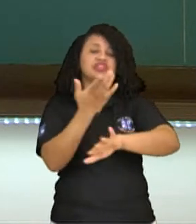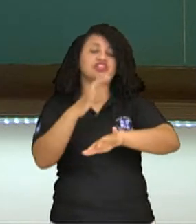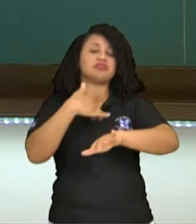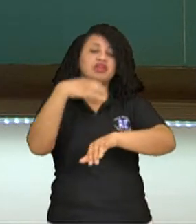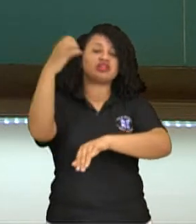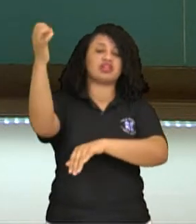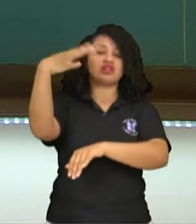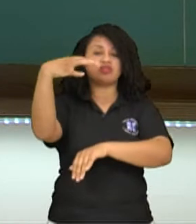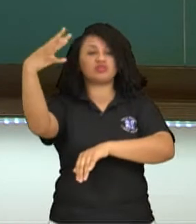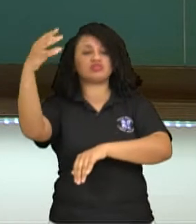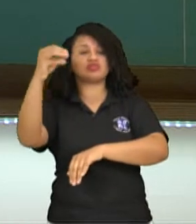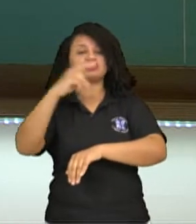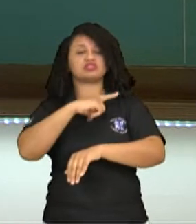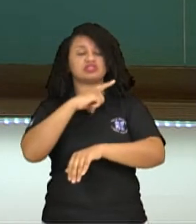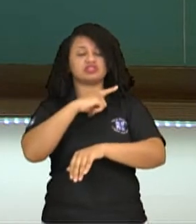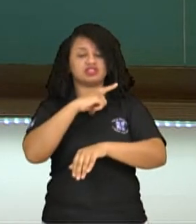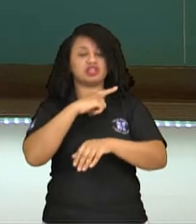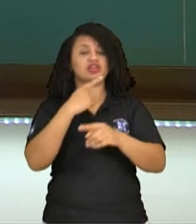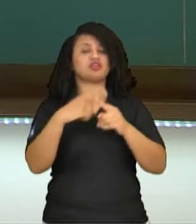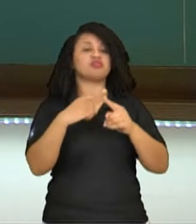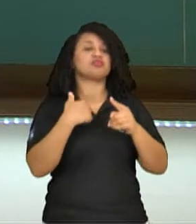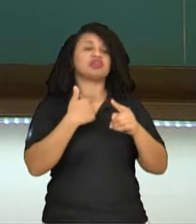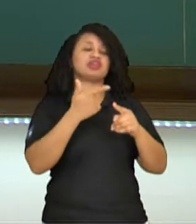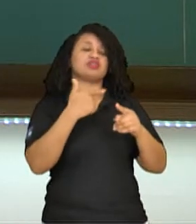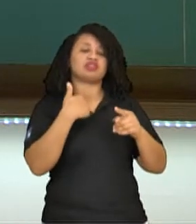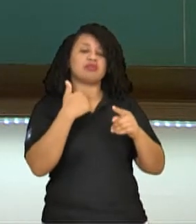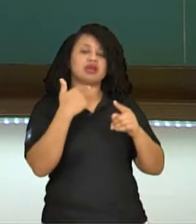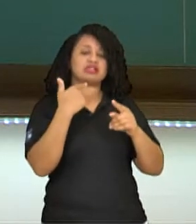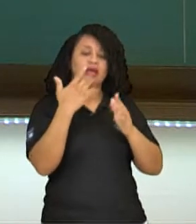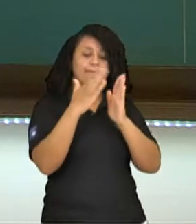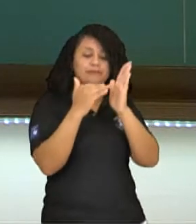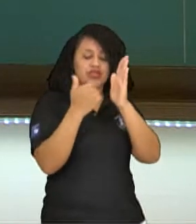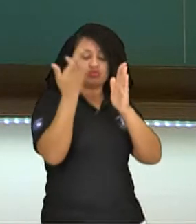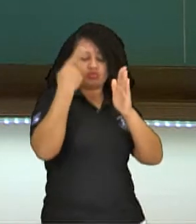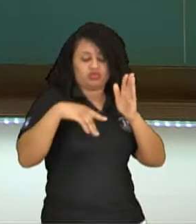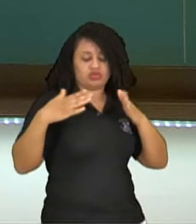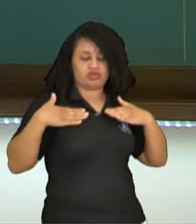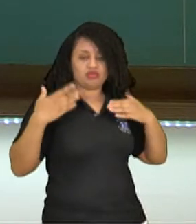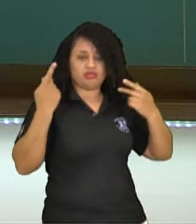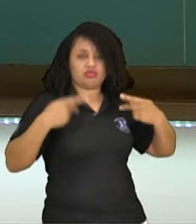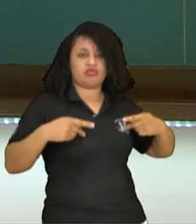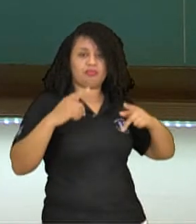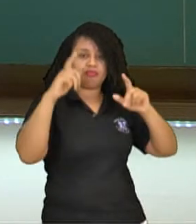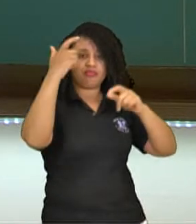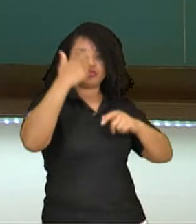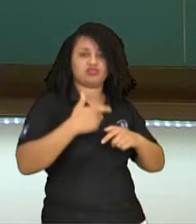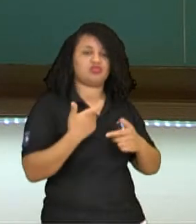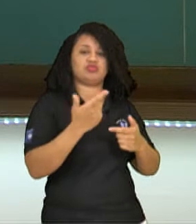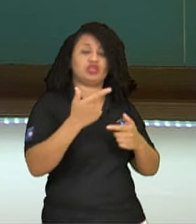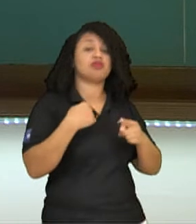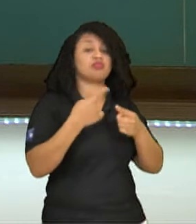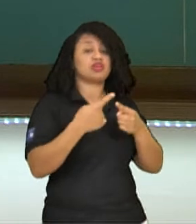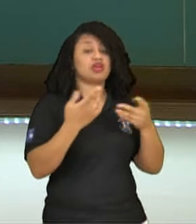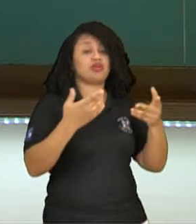vai ser o retrato feito por um porque não tem mais os autorretratos, agora você tem a máquina que faz isso. Então a arte precisava se renovar e o século